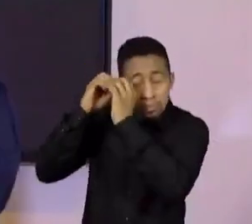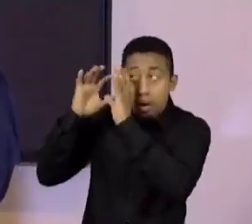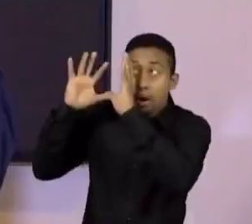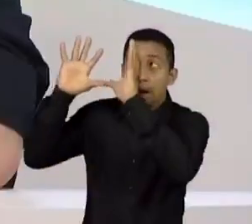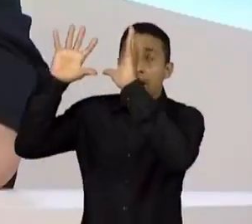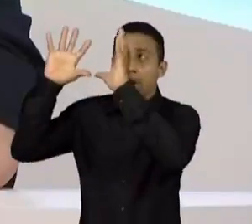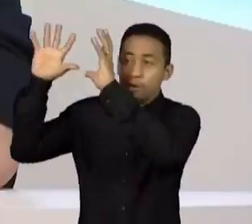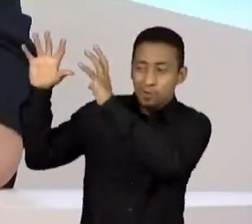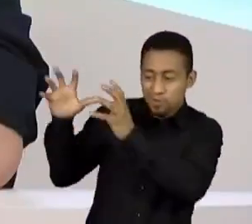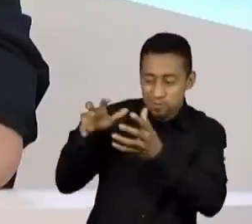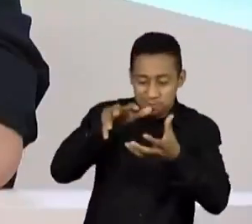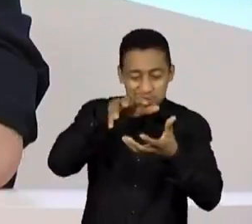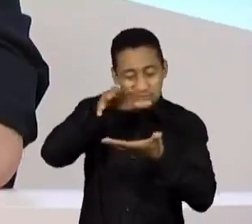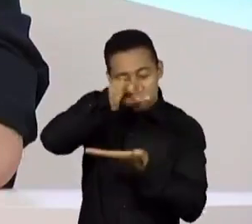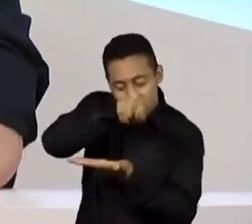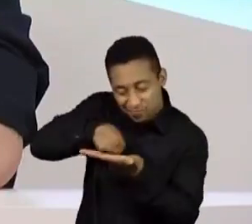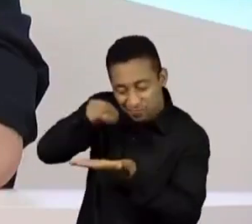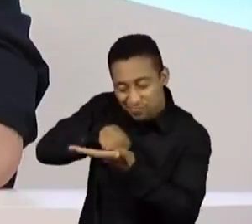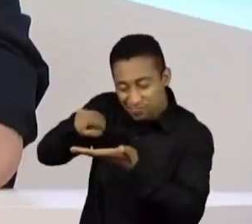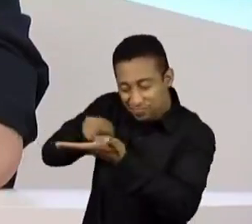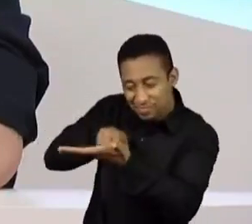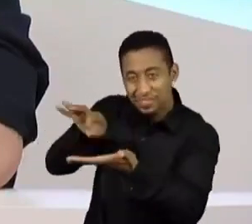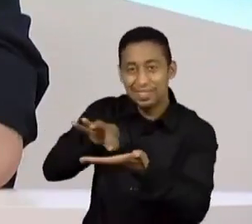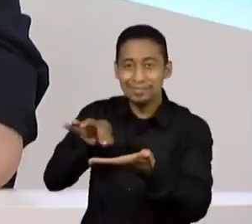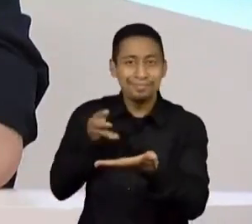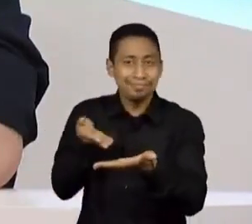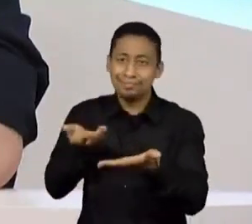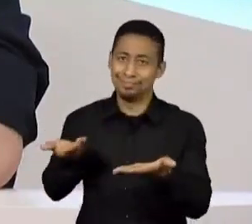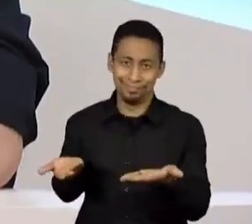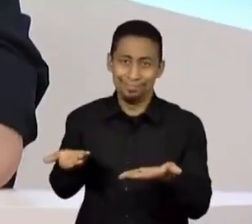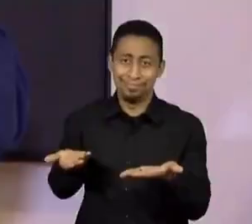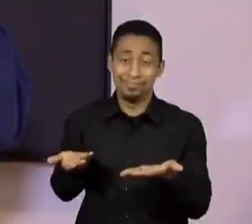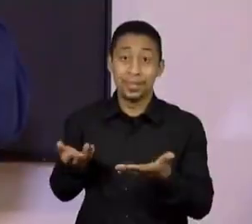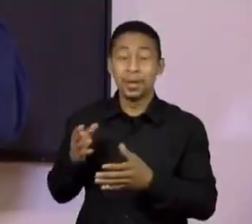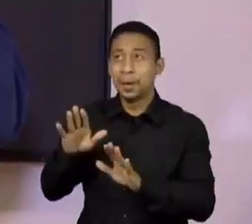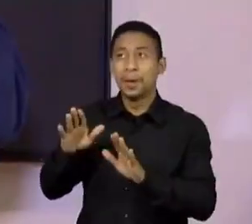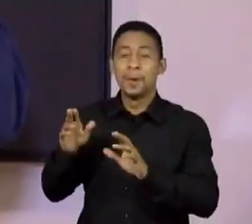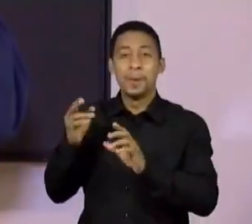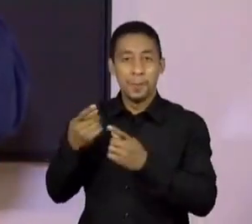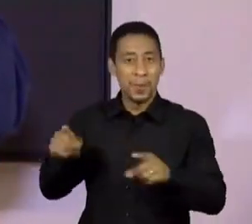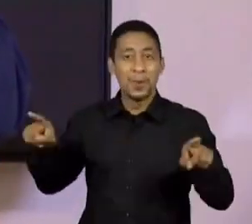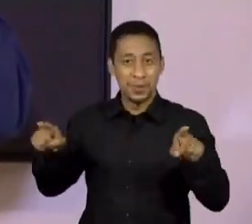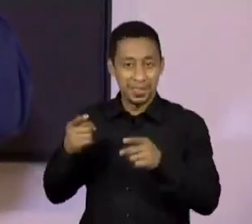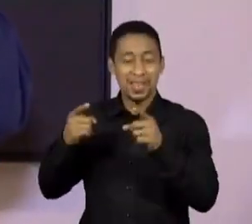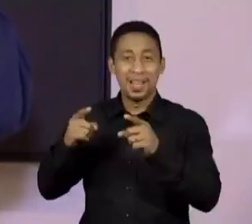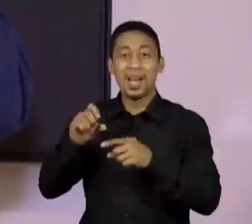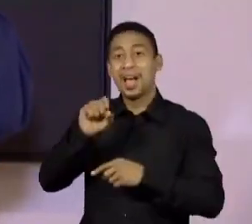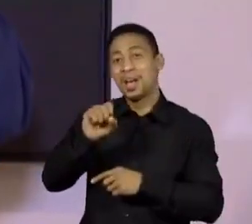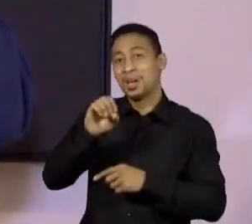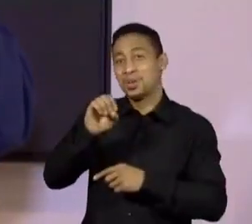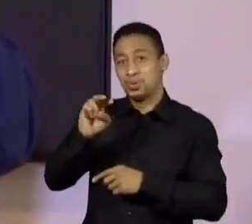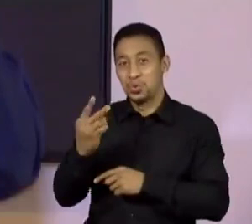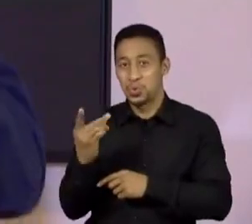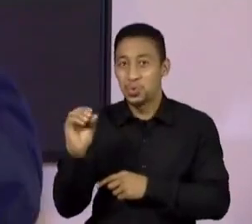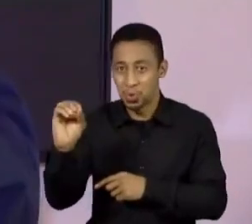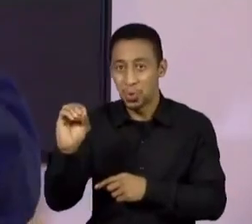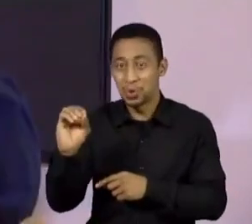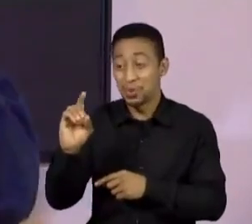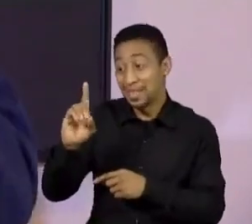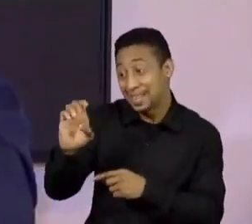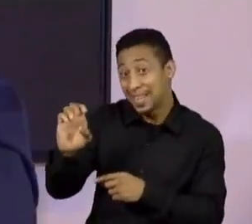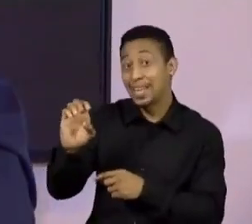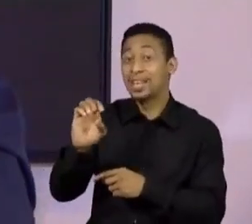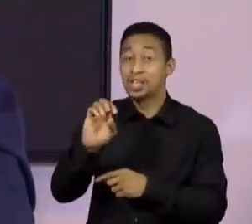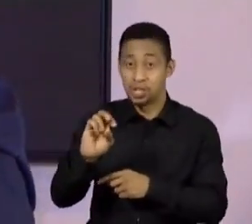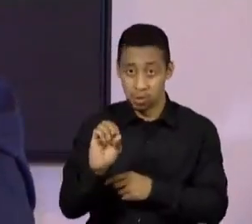colocando. sonho de um sonho, eu fiz... ainda